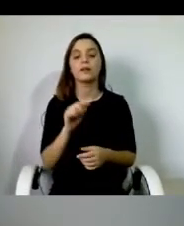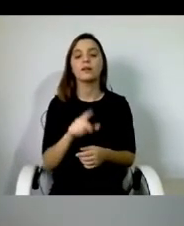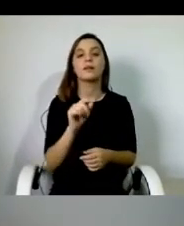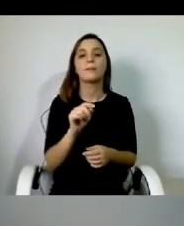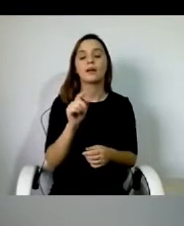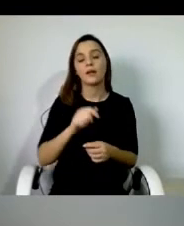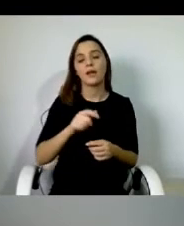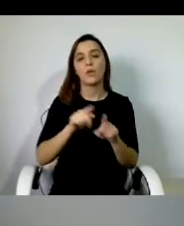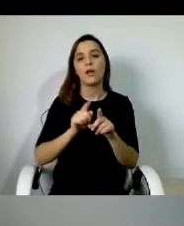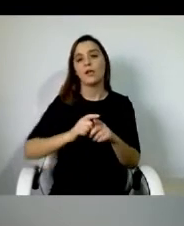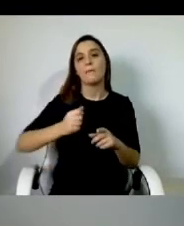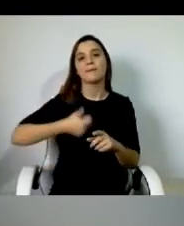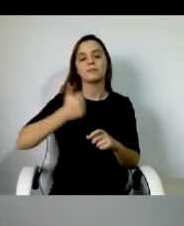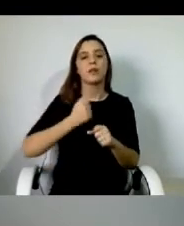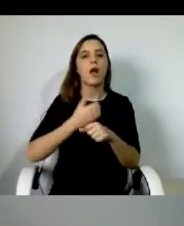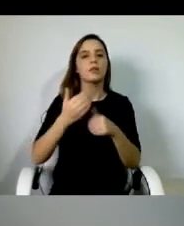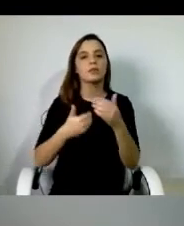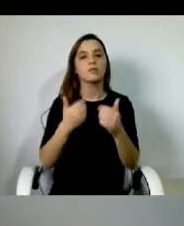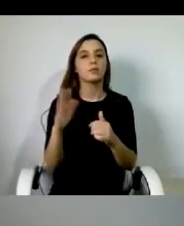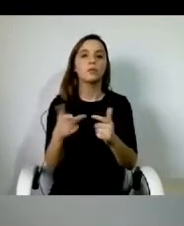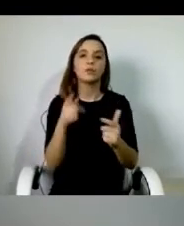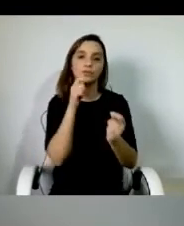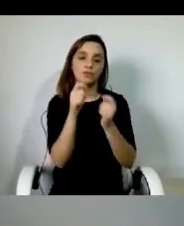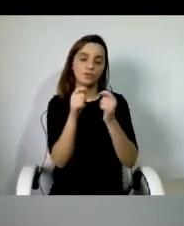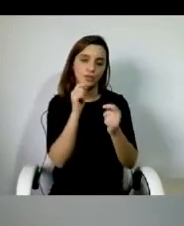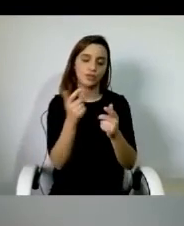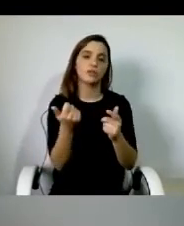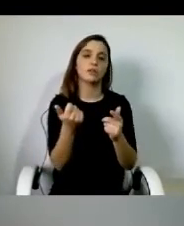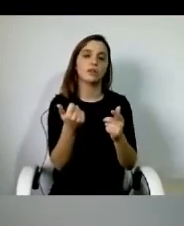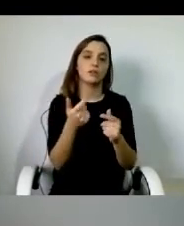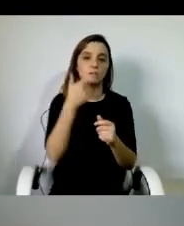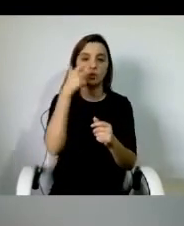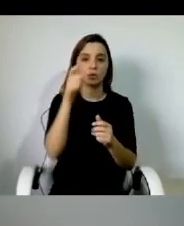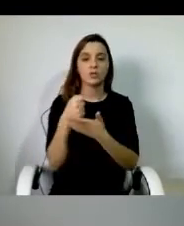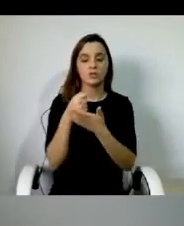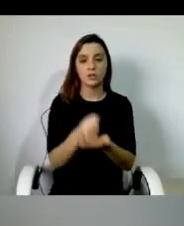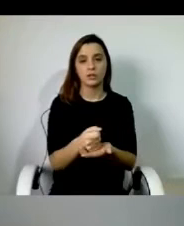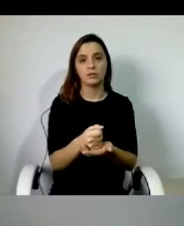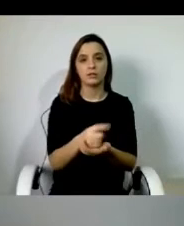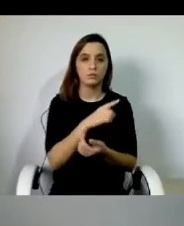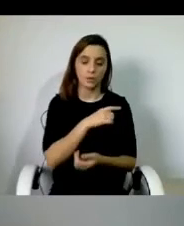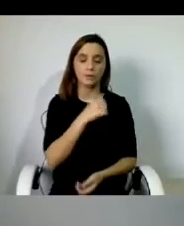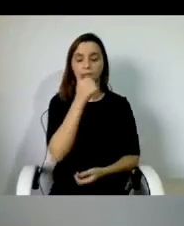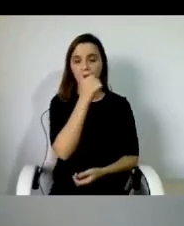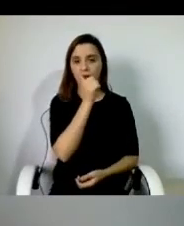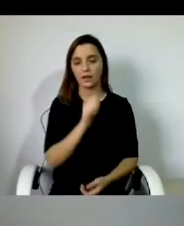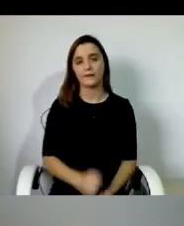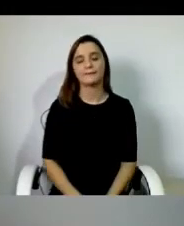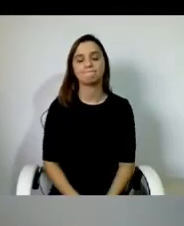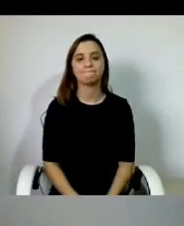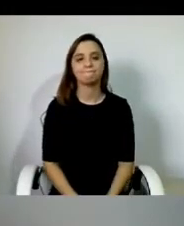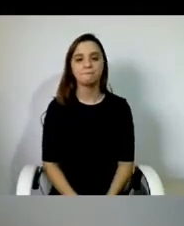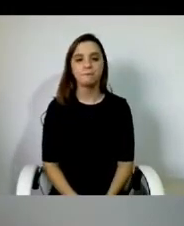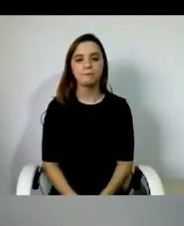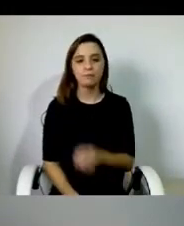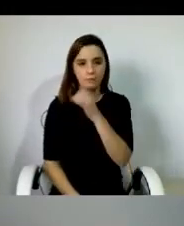aos assistentes pessoais. E por fim, era o beneficiário